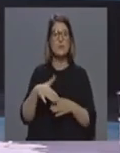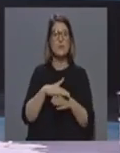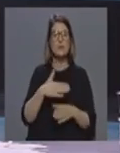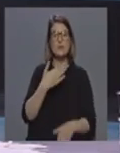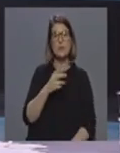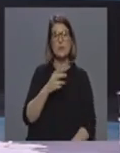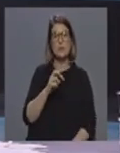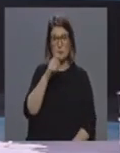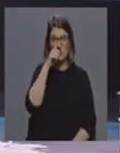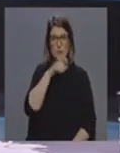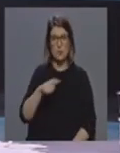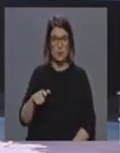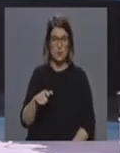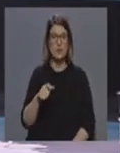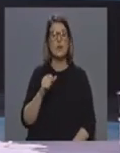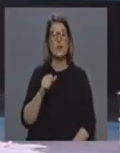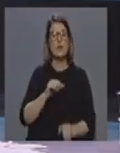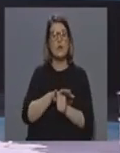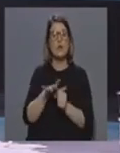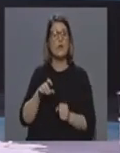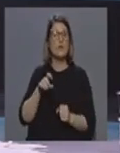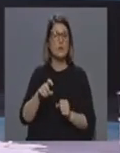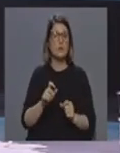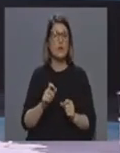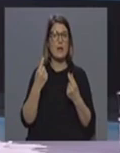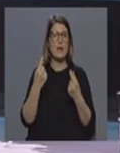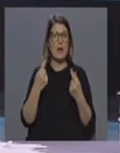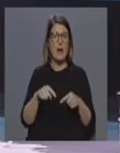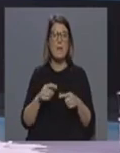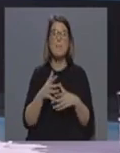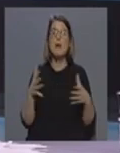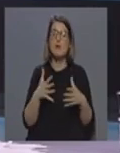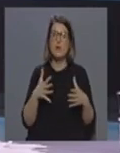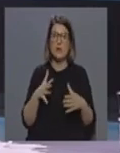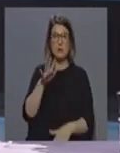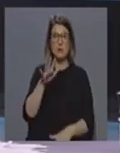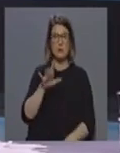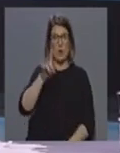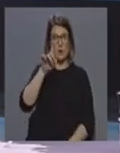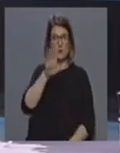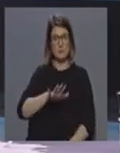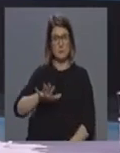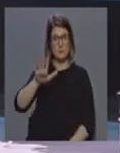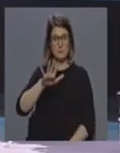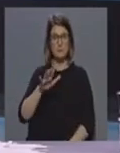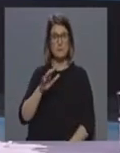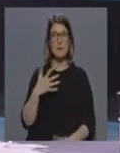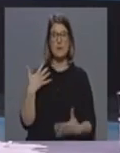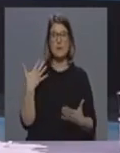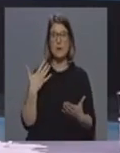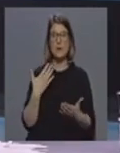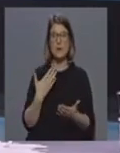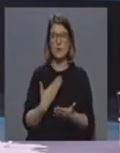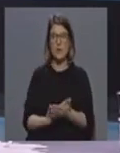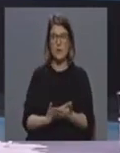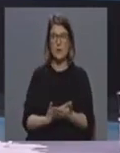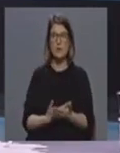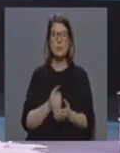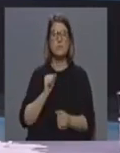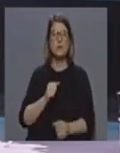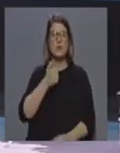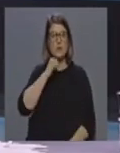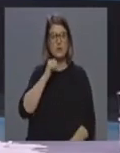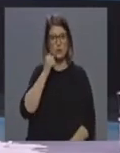infectadas com o novo coronavírus, a maioria na região norte do país. Para já, não há registro de casos de infecção nos Açores